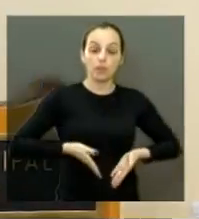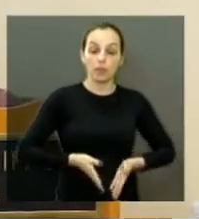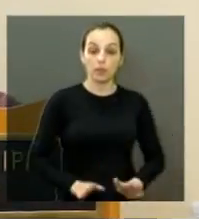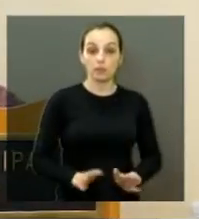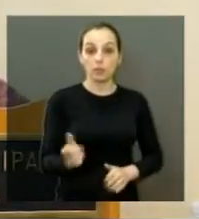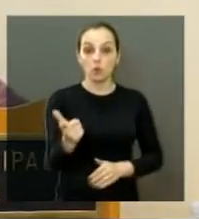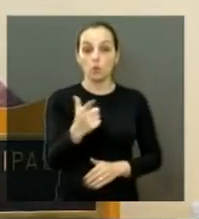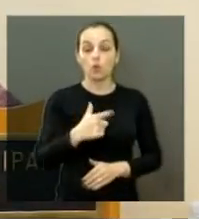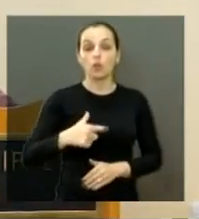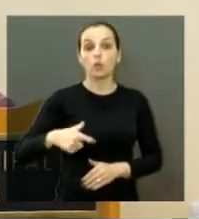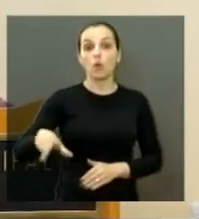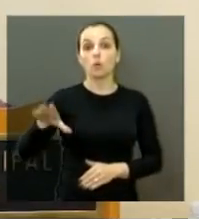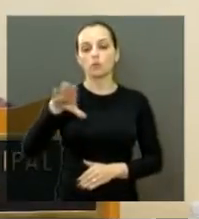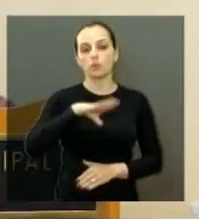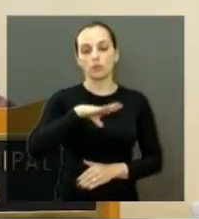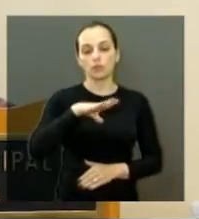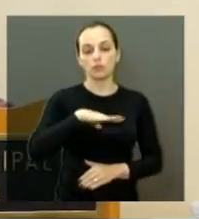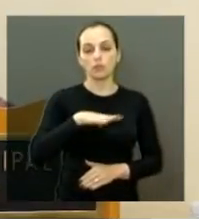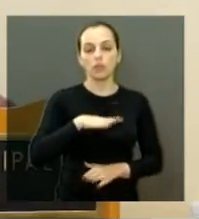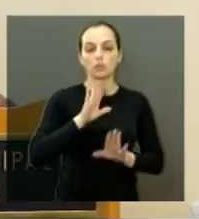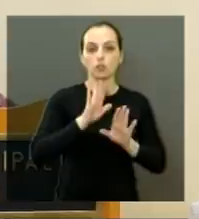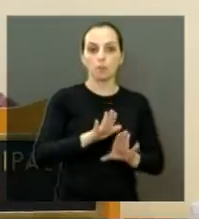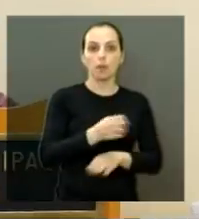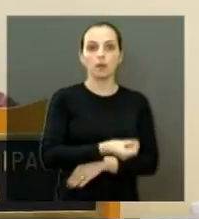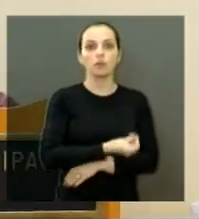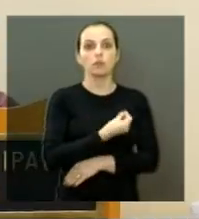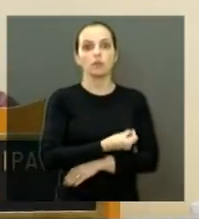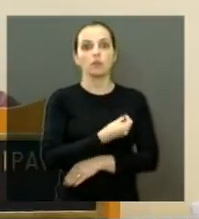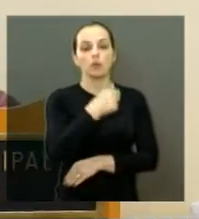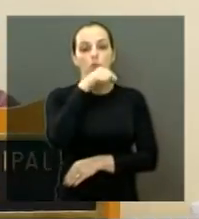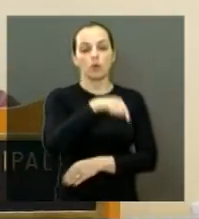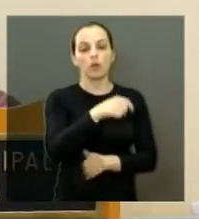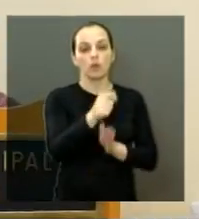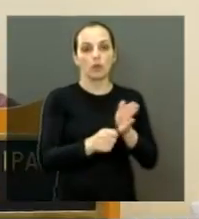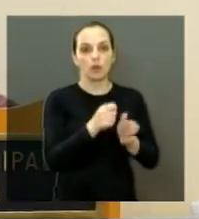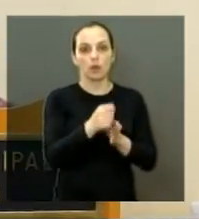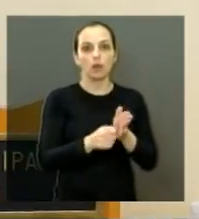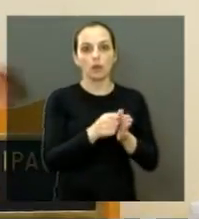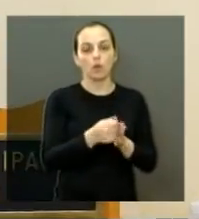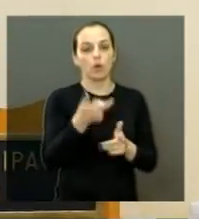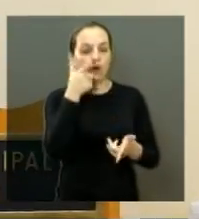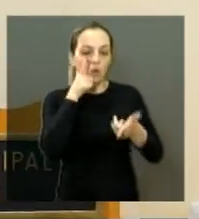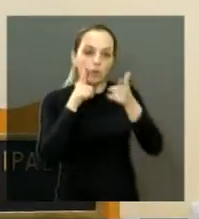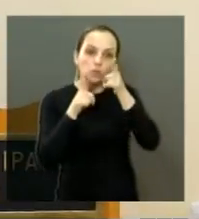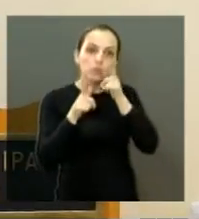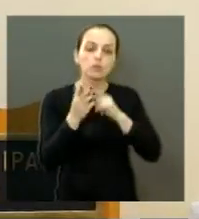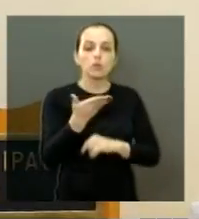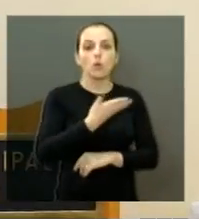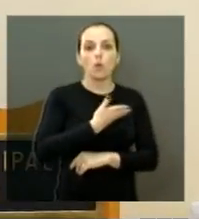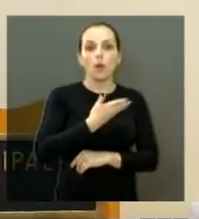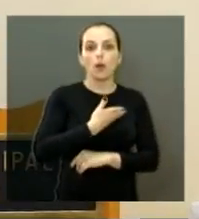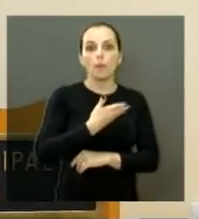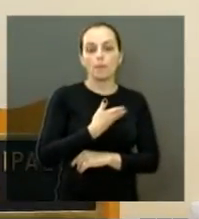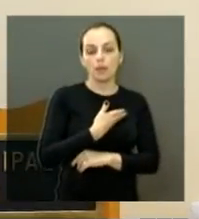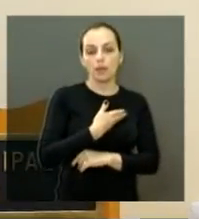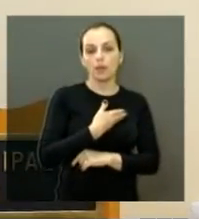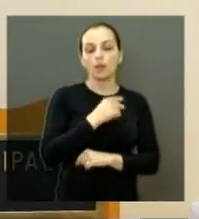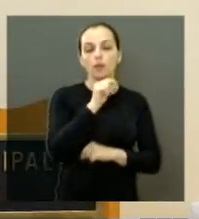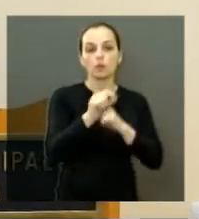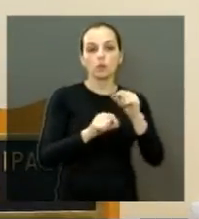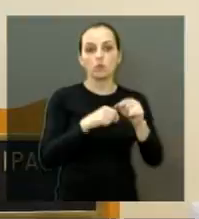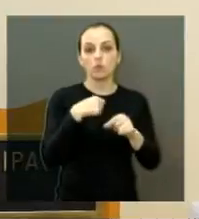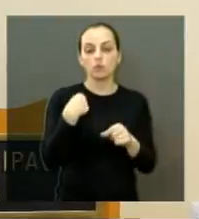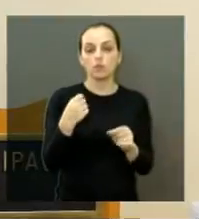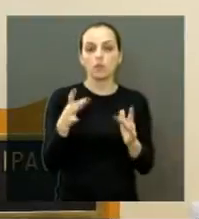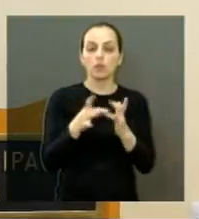mas era filho dela. Aqui construiu família e conquistou muitos amigos. Inclusive, fui vizinha do